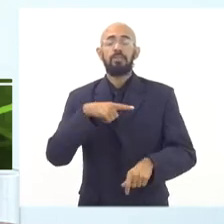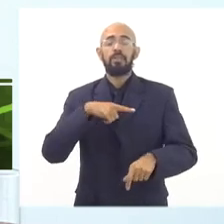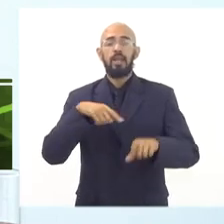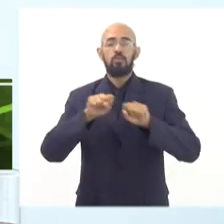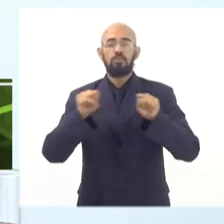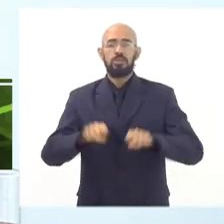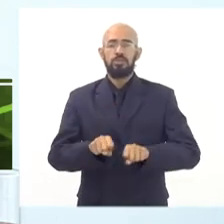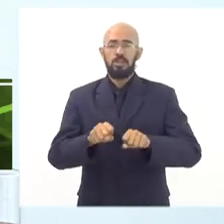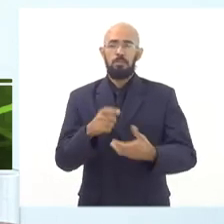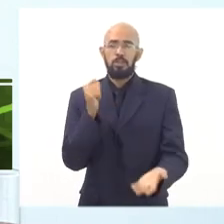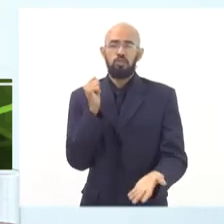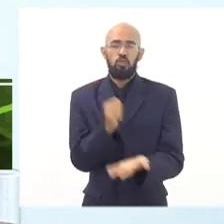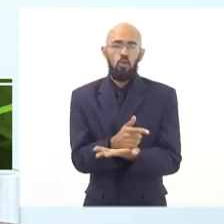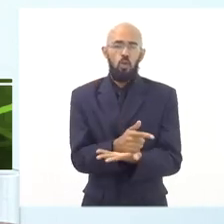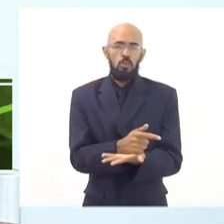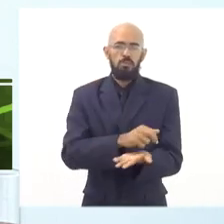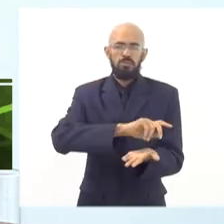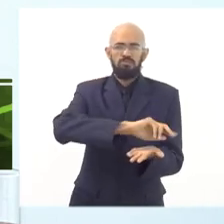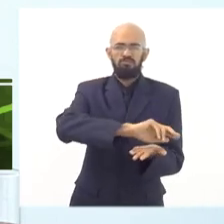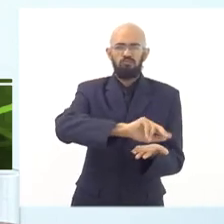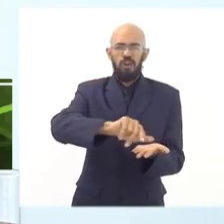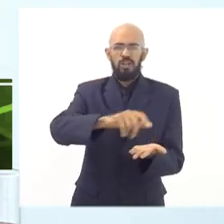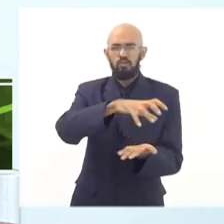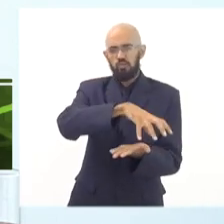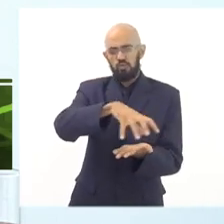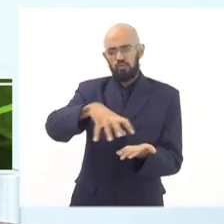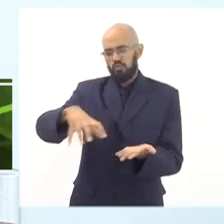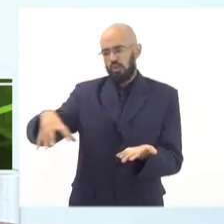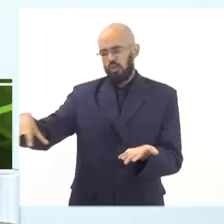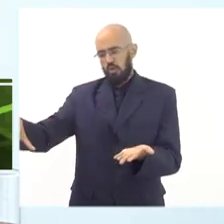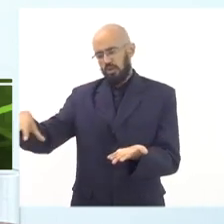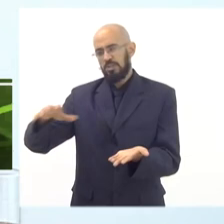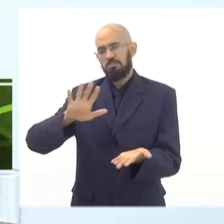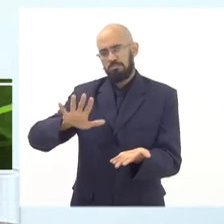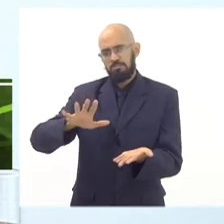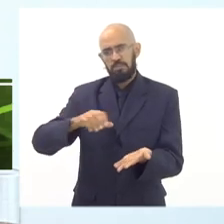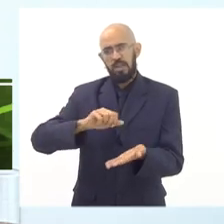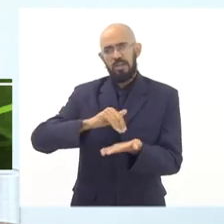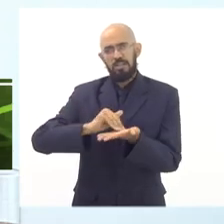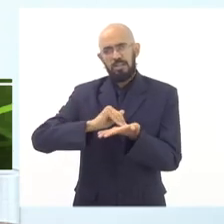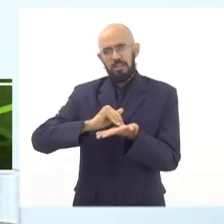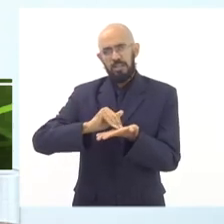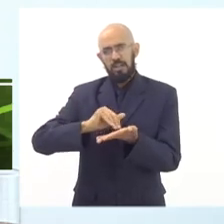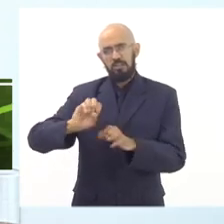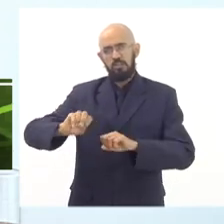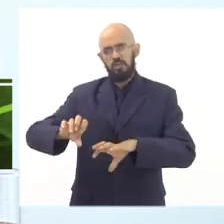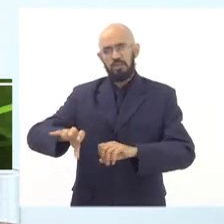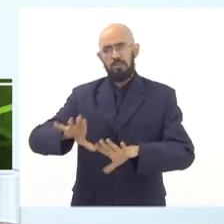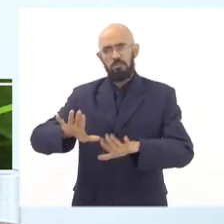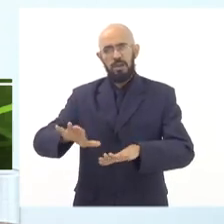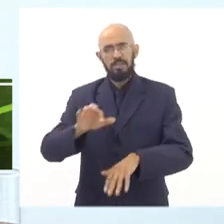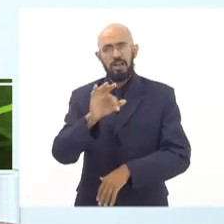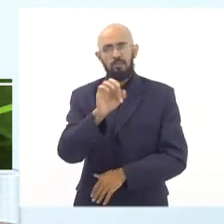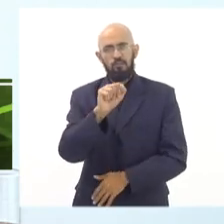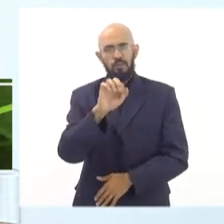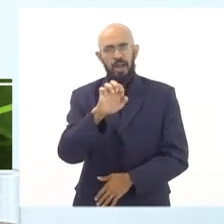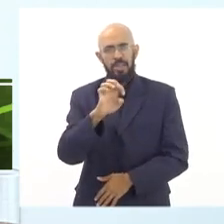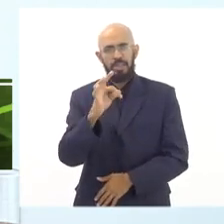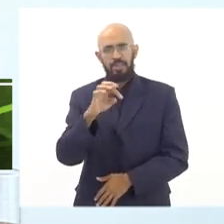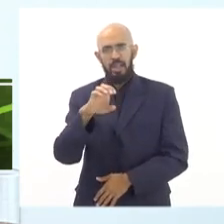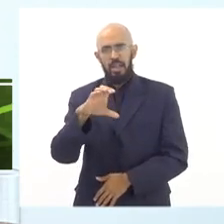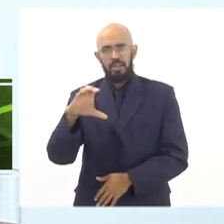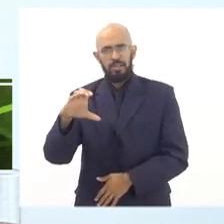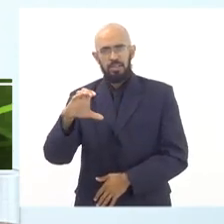compras descentralizadas da alimentação na Seduc. Basta a gente ver o exemplo da FaiTech, onde uma rede muito menor, com compras